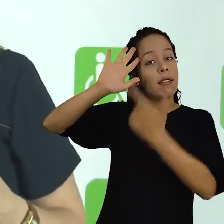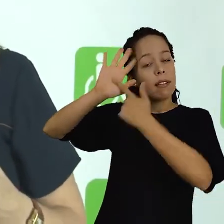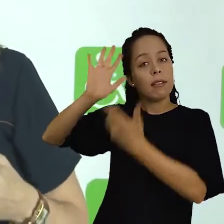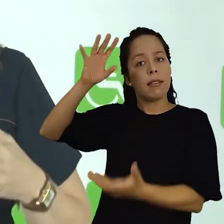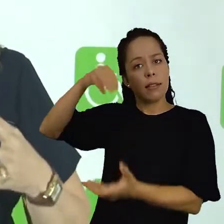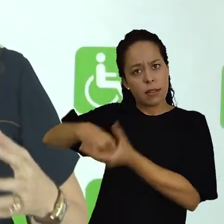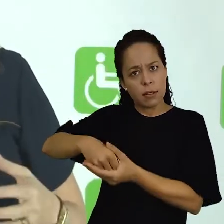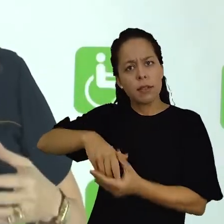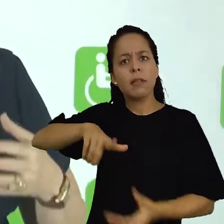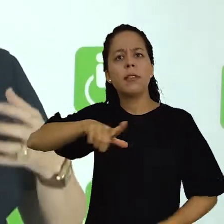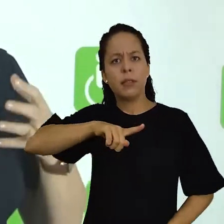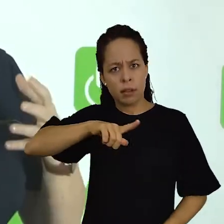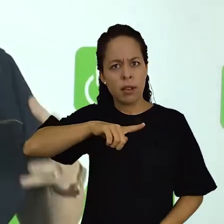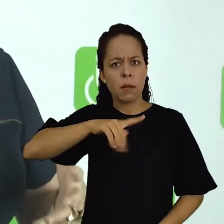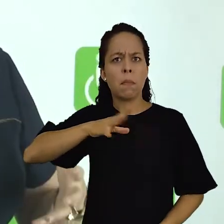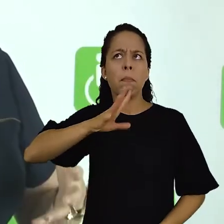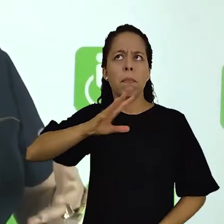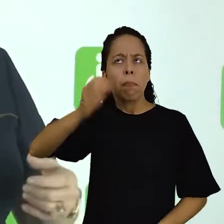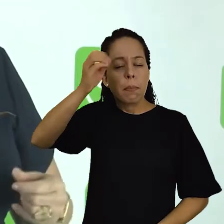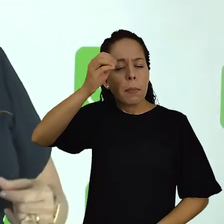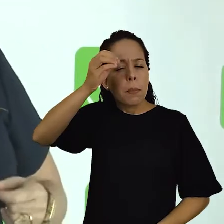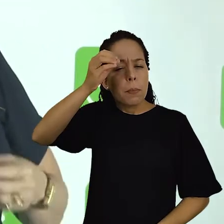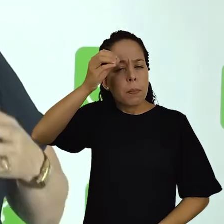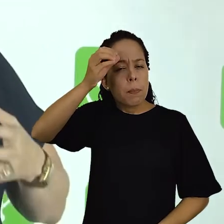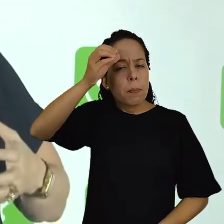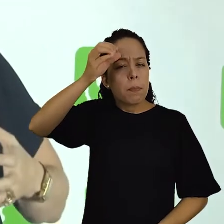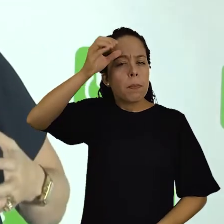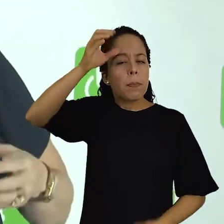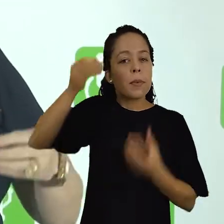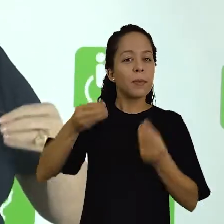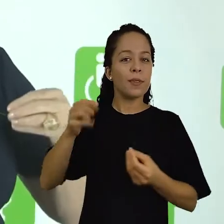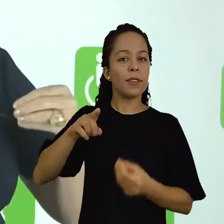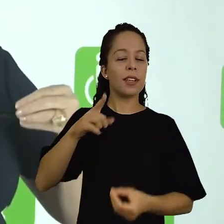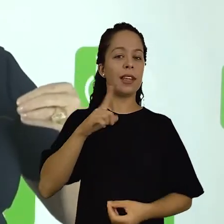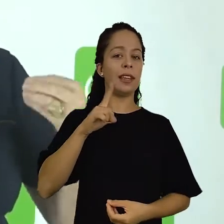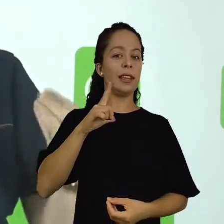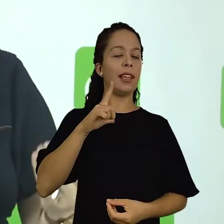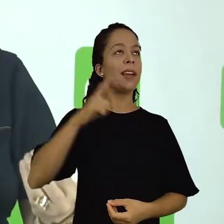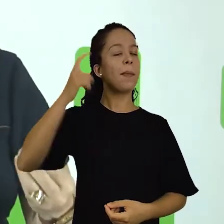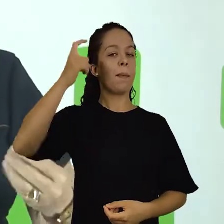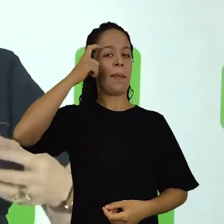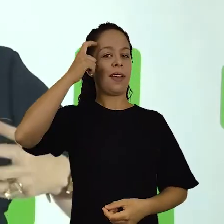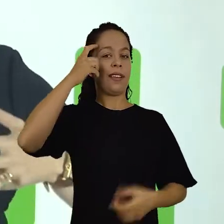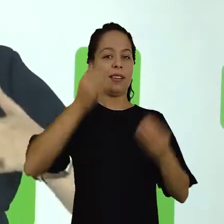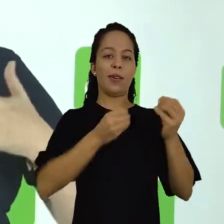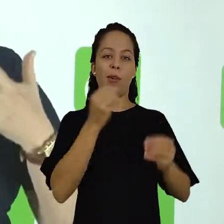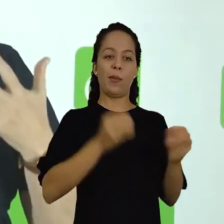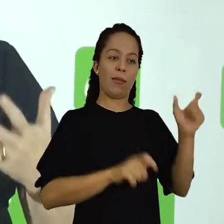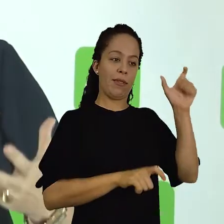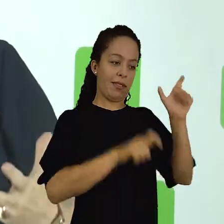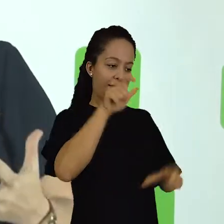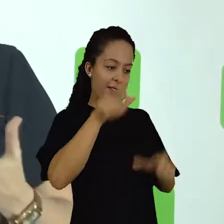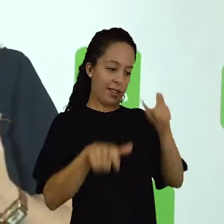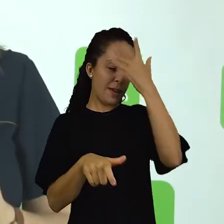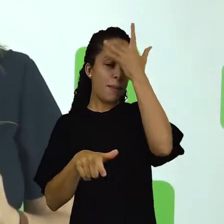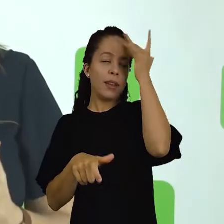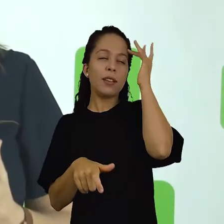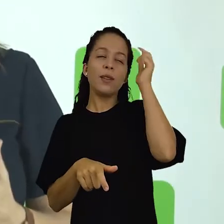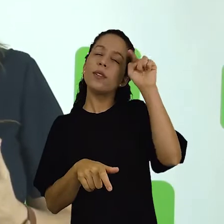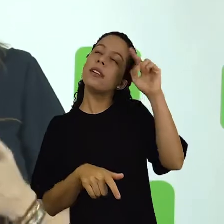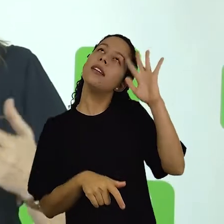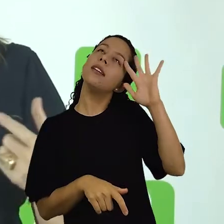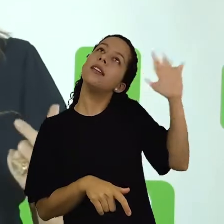pode trazer o conhecimento quando você cria enredos, personagens